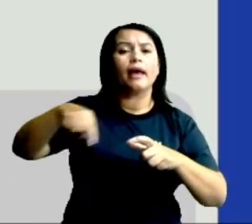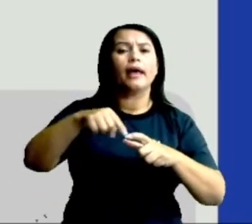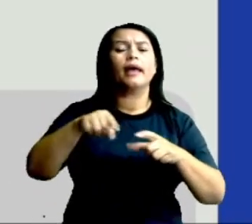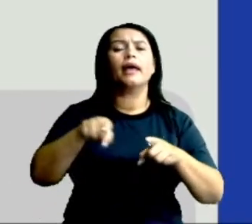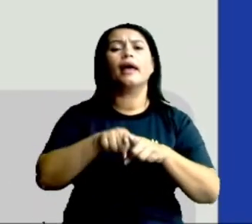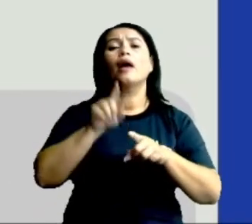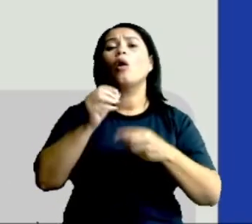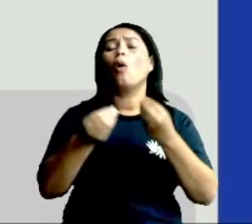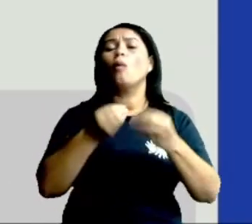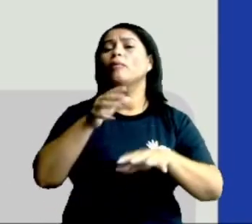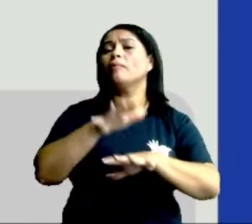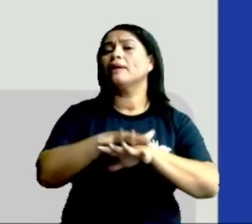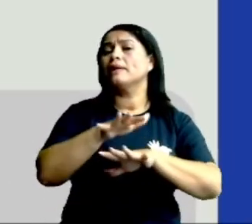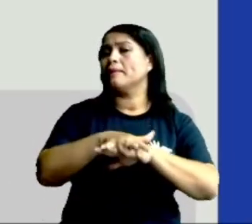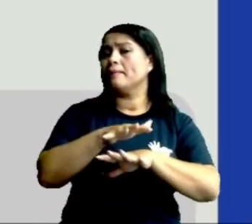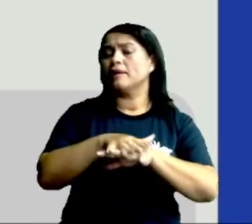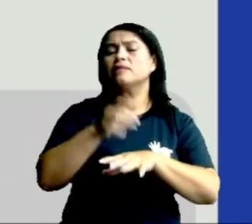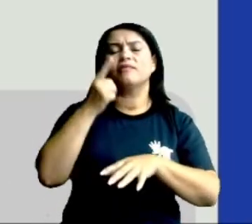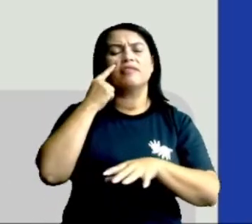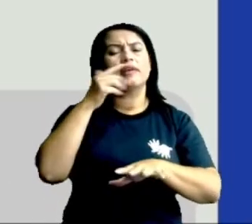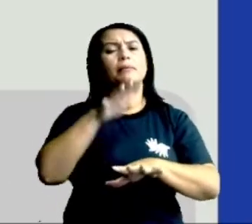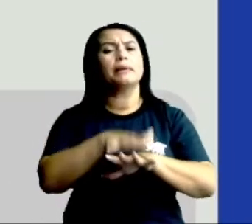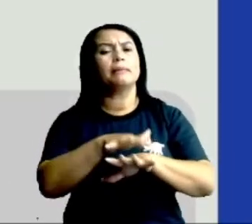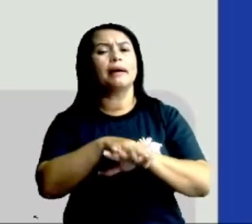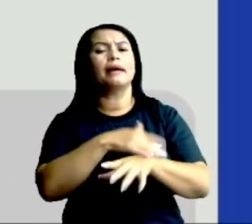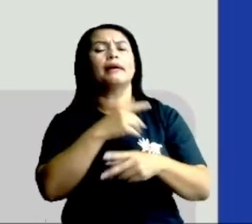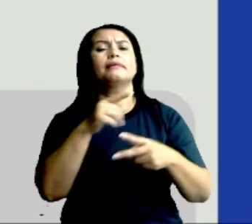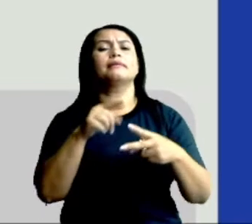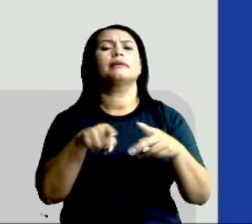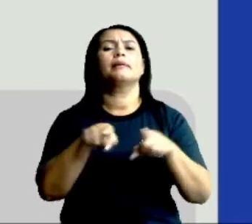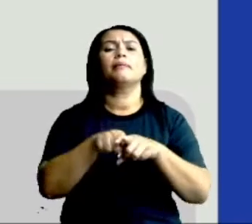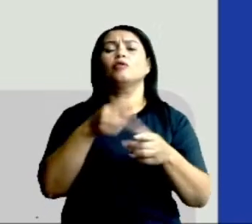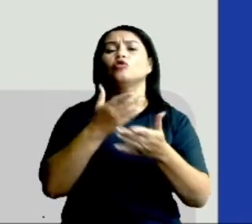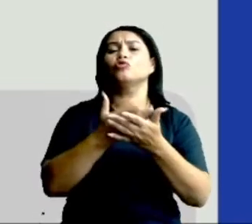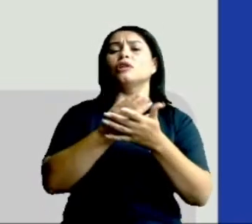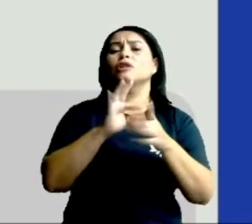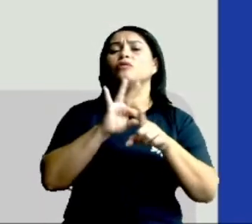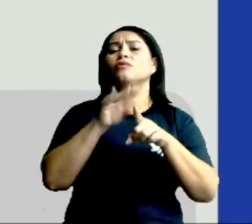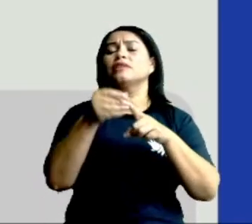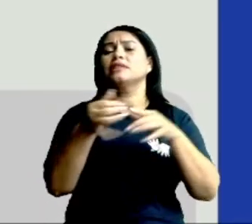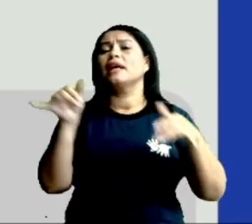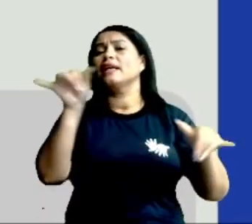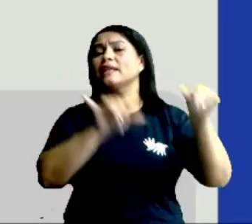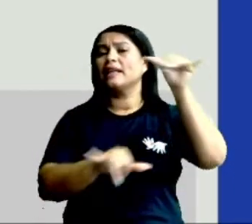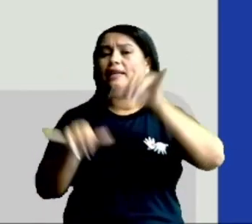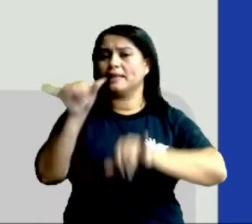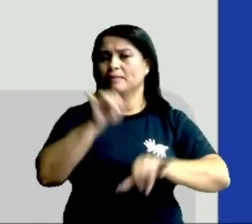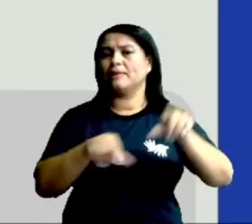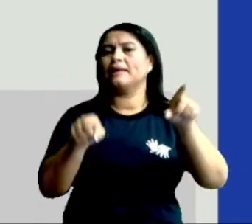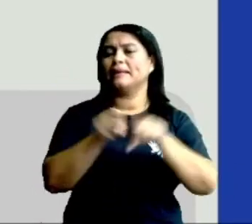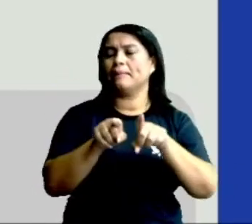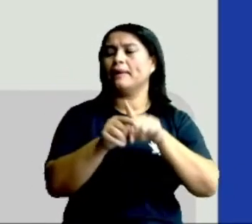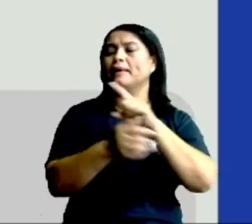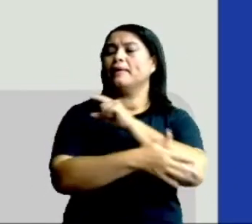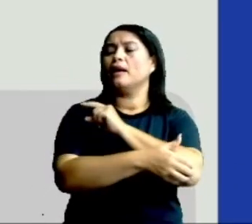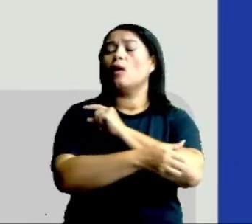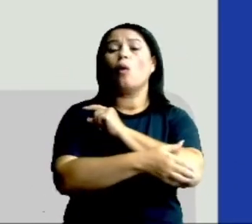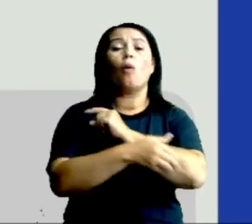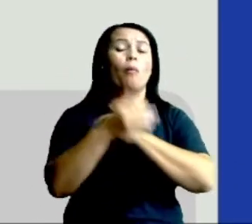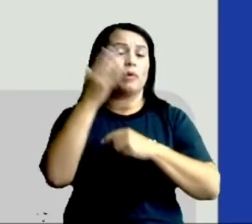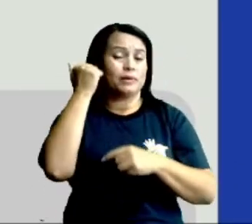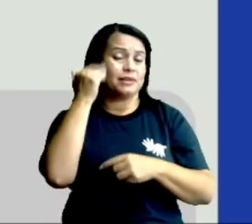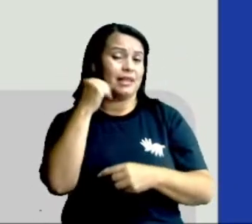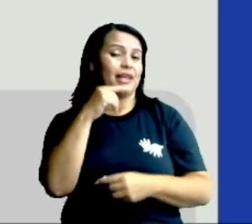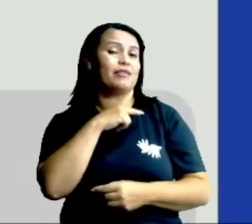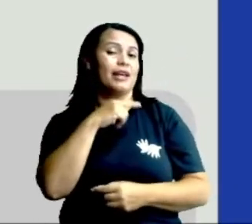frequentemente na matemática. Então você vai ver na matemática, quando você estiver estudando física e na química também, tá? Aqui, como eu sei que vai